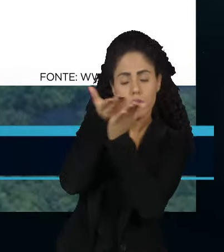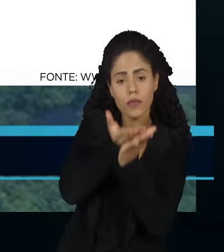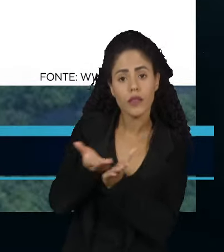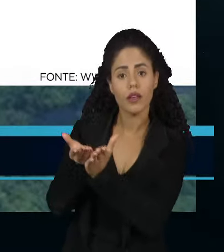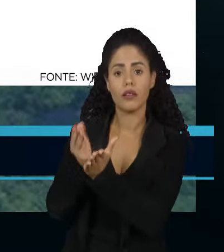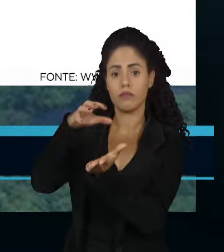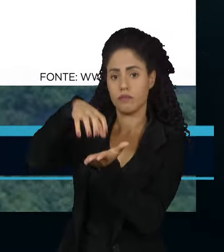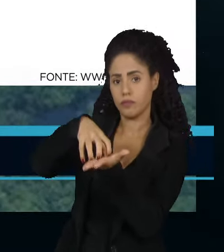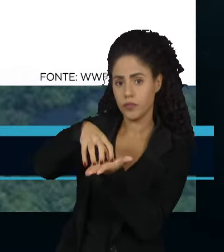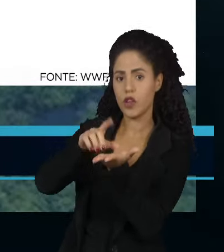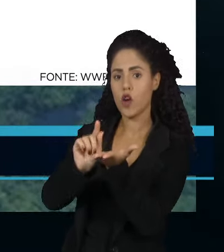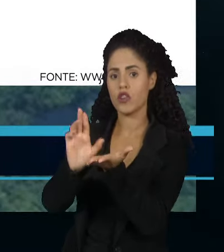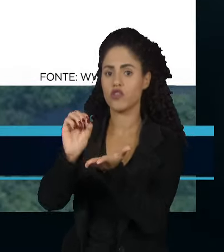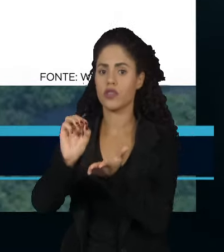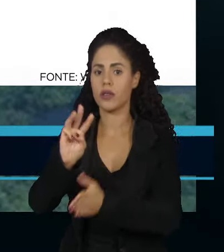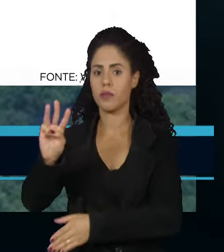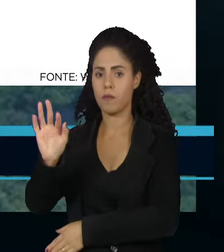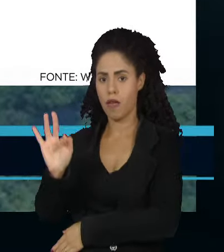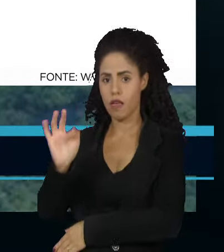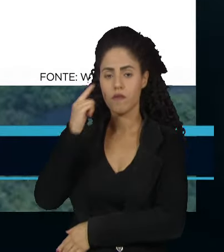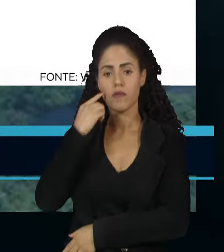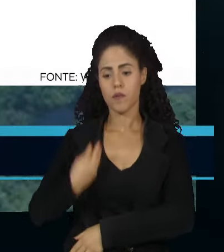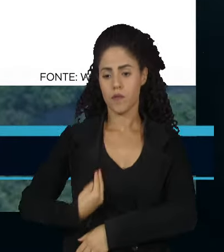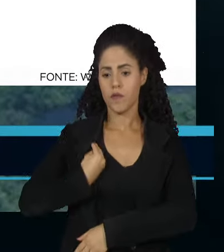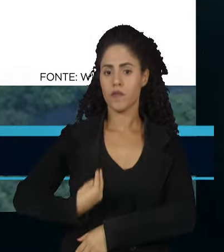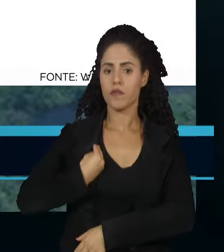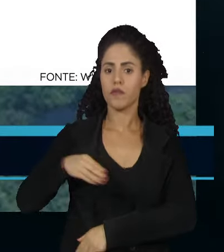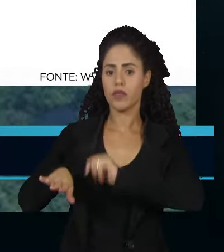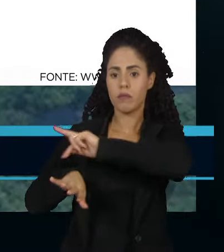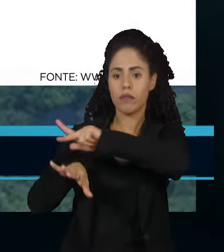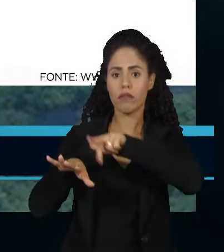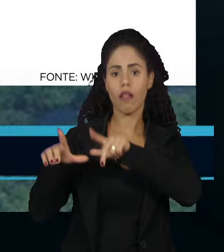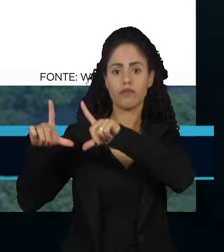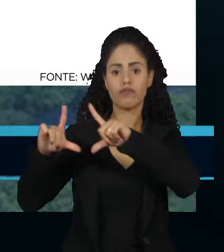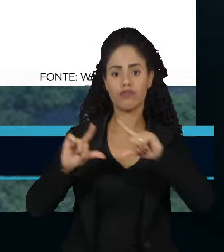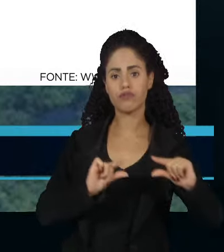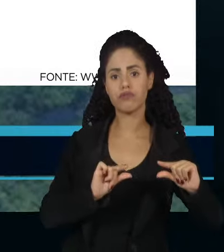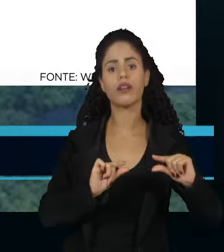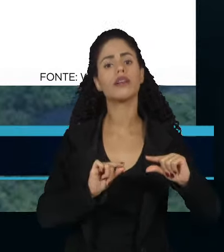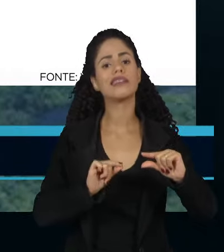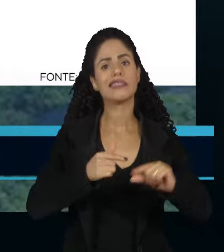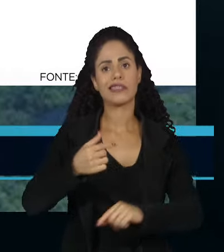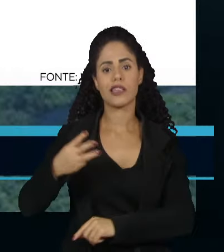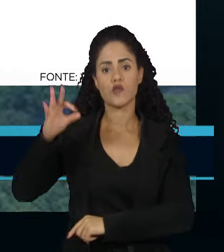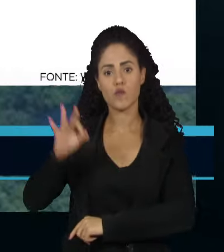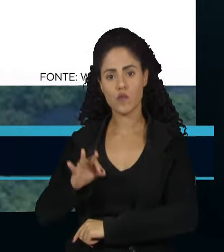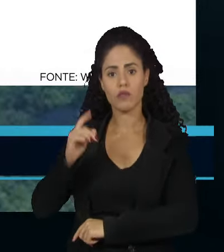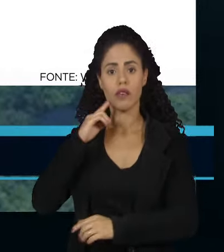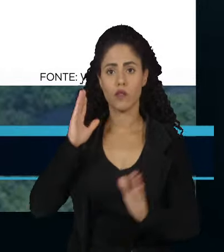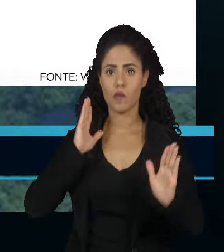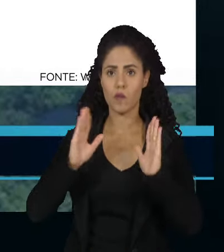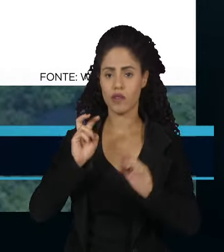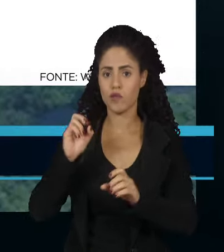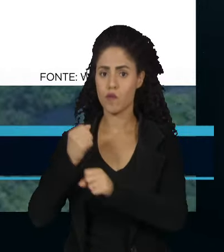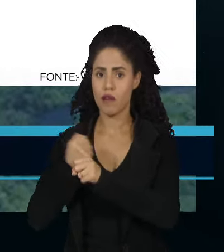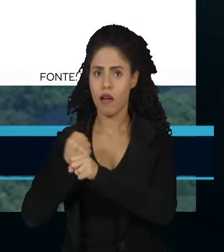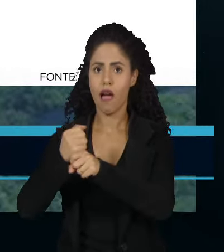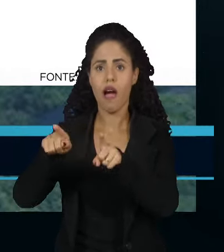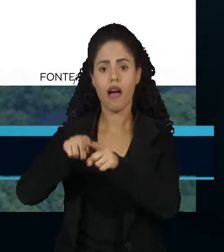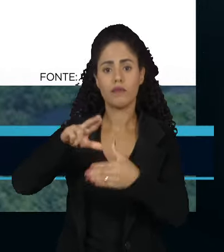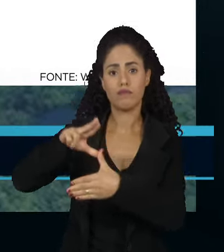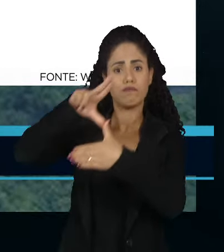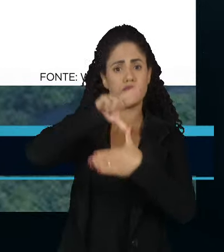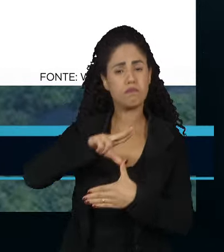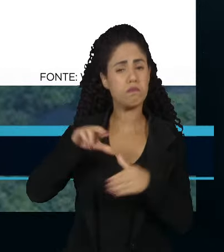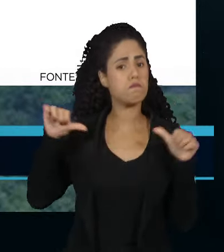WWF, as populações de vida selvagem caíram em 73% nos últimos 50 anos. Na América Latina, a queda foi ainda